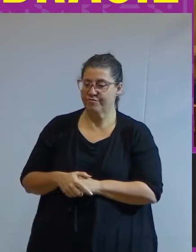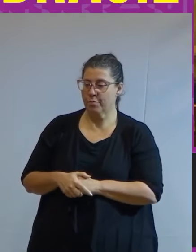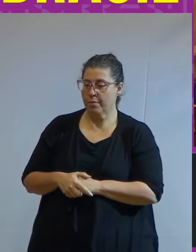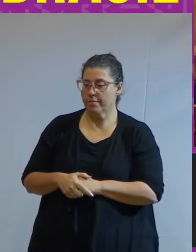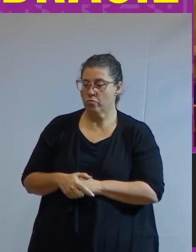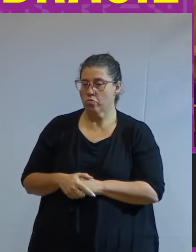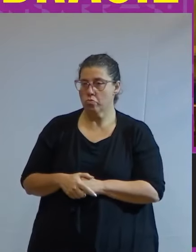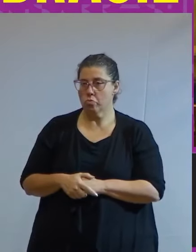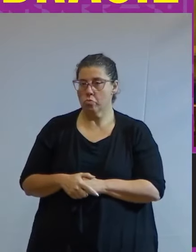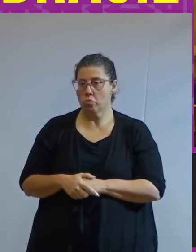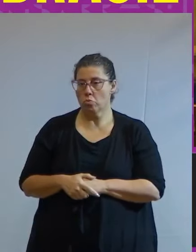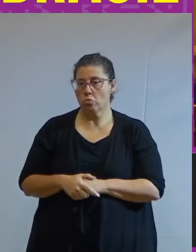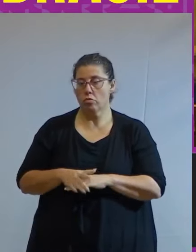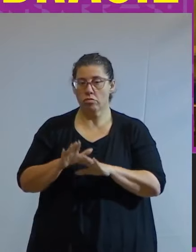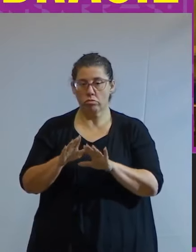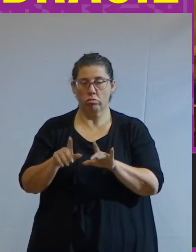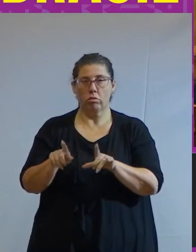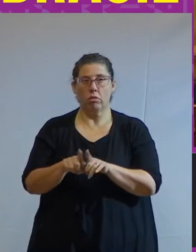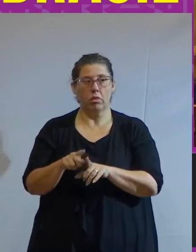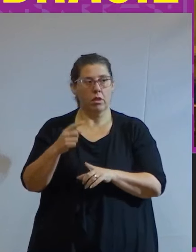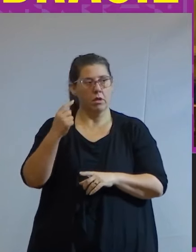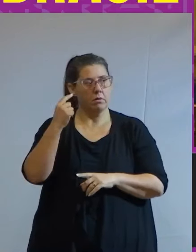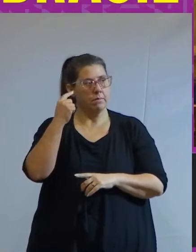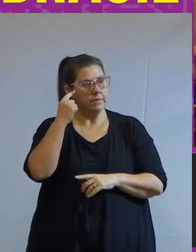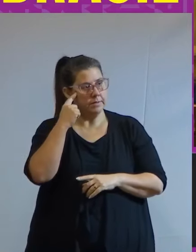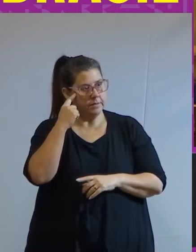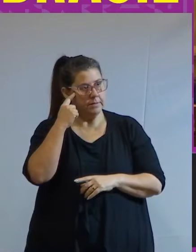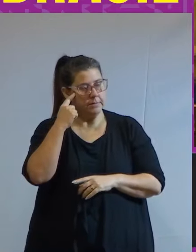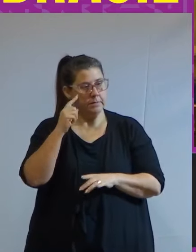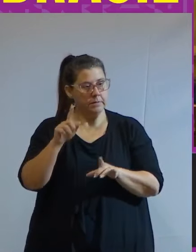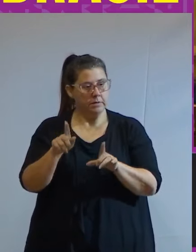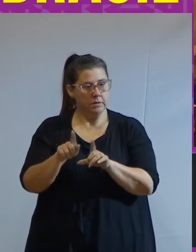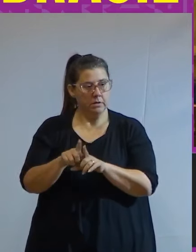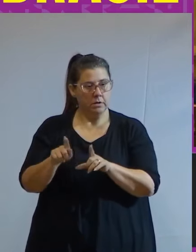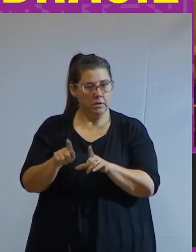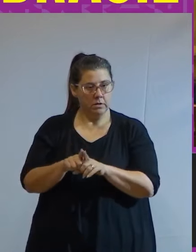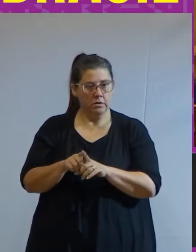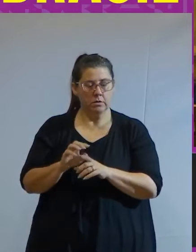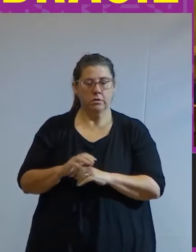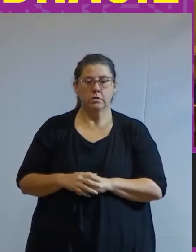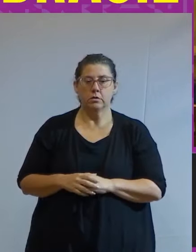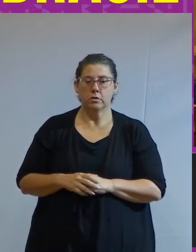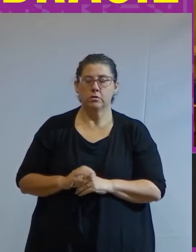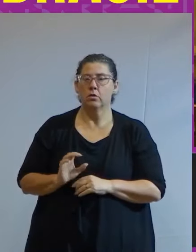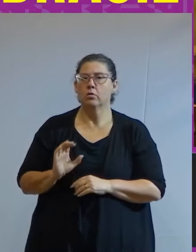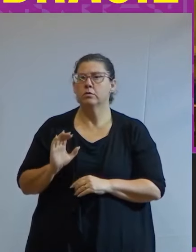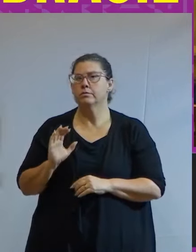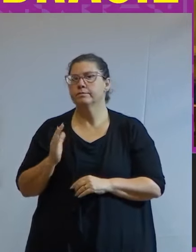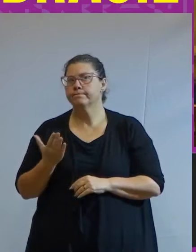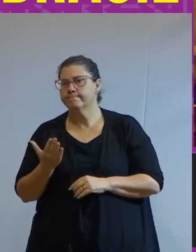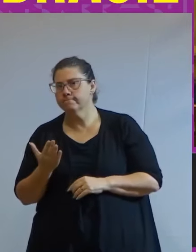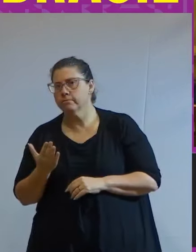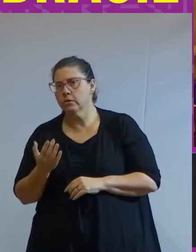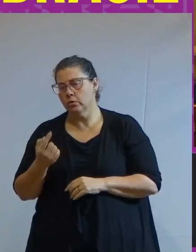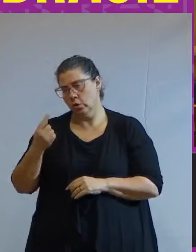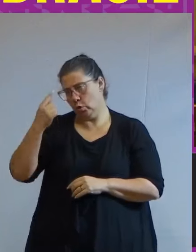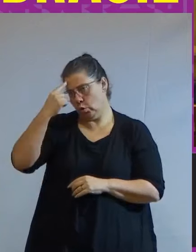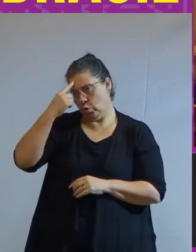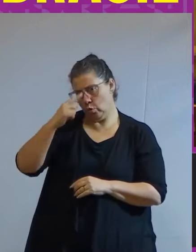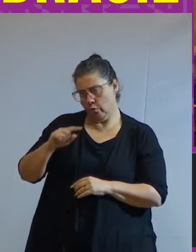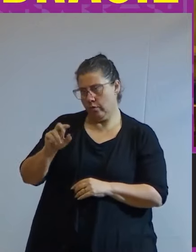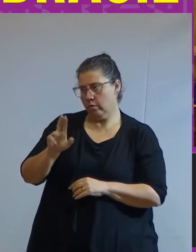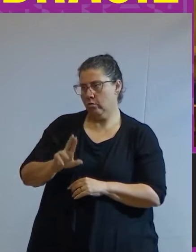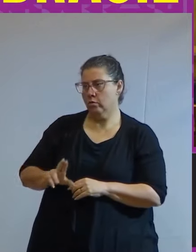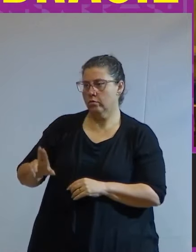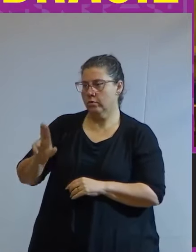outro lado eu tenho pensado muito nos impasses da universidade no caso eu só eu só